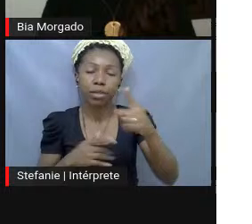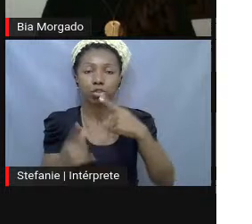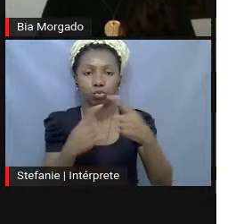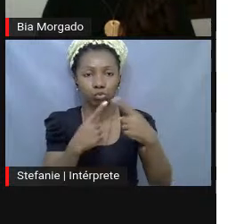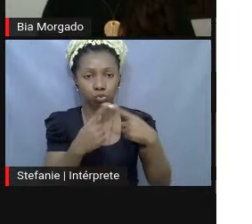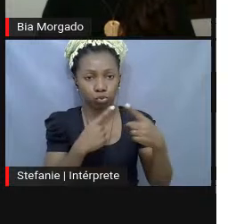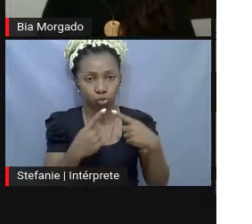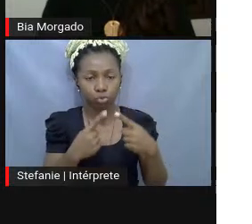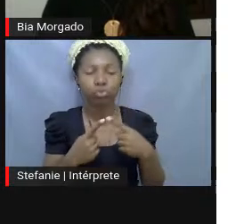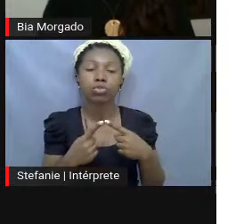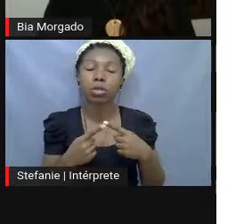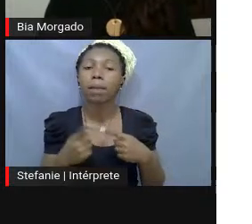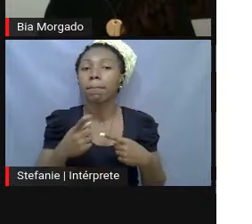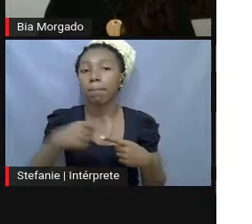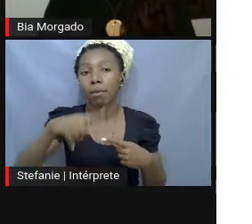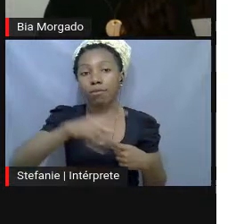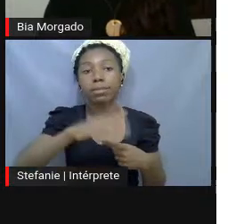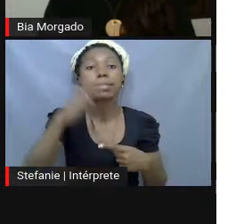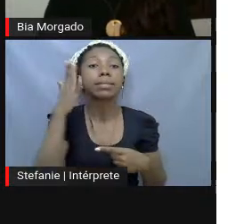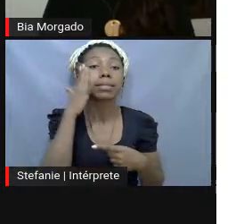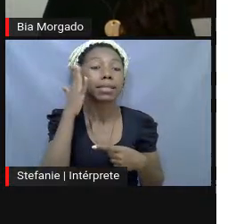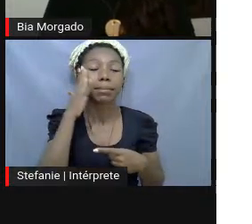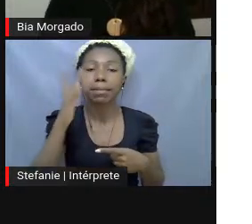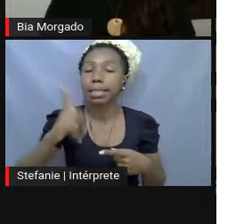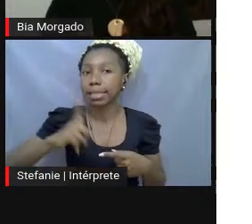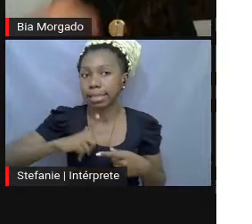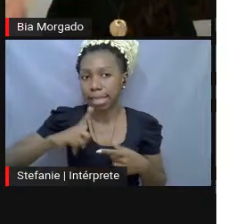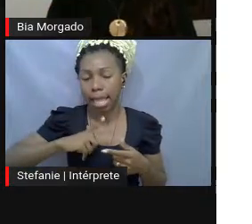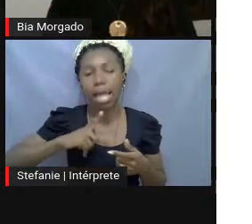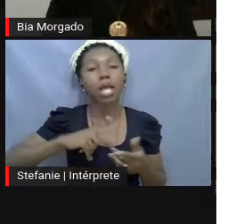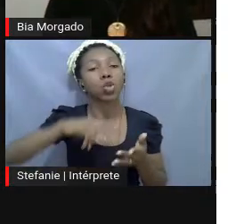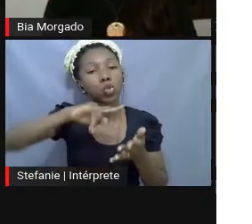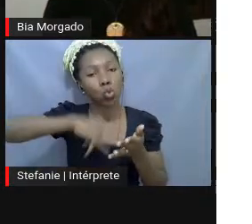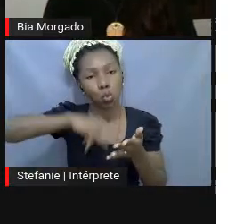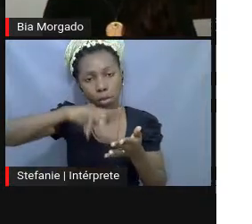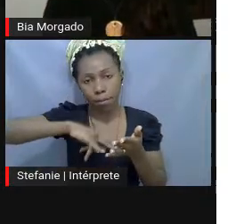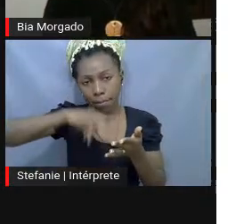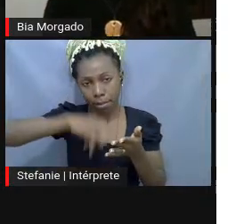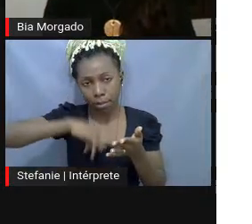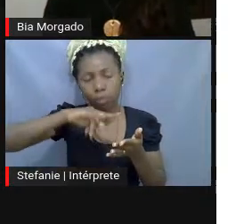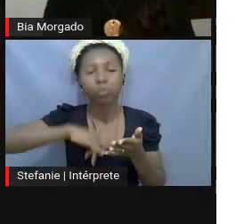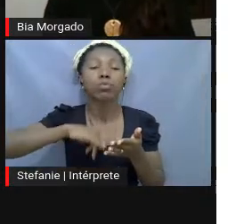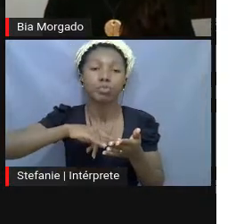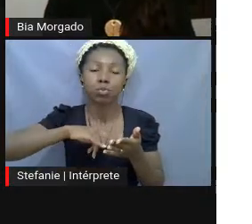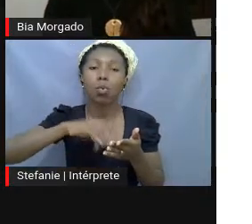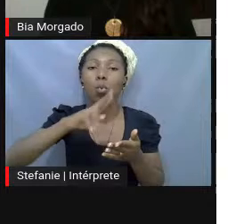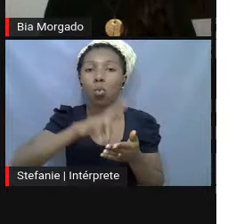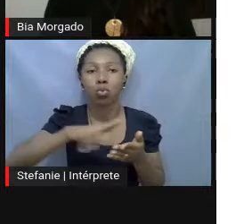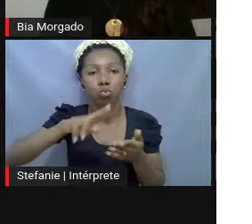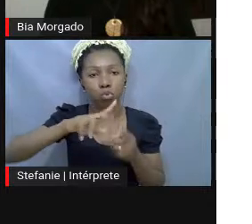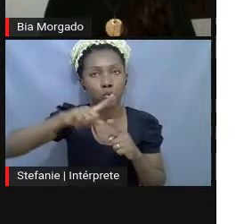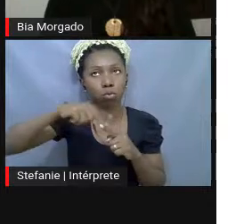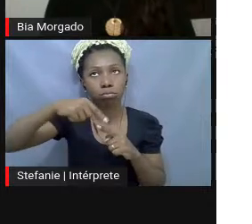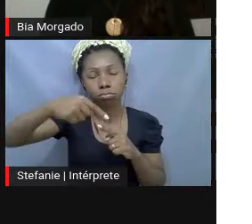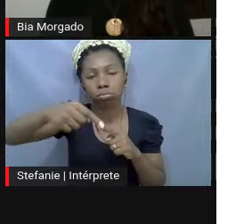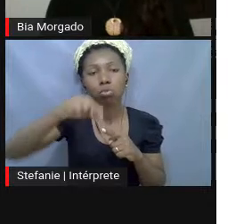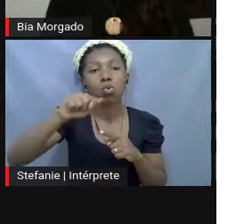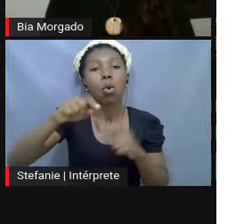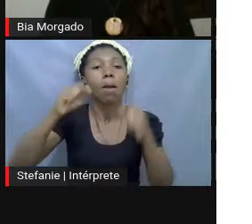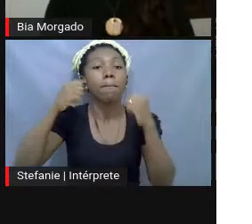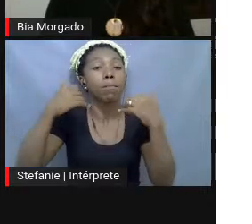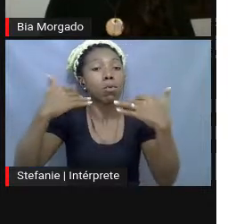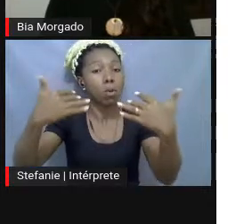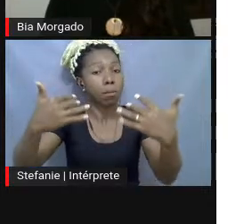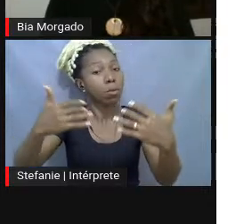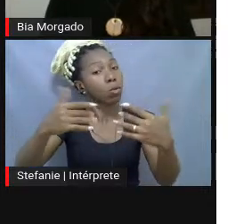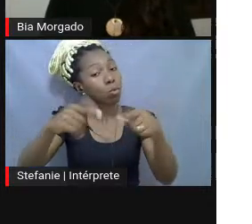até pular, mas só para vocês saberem que existe esse documento em ele fez, foi usado em alguns momentos posteriores, né, em que o público poderia criar